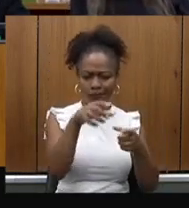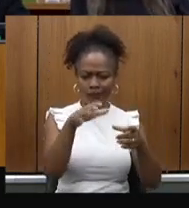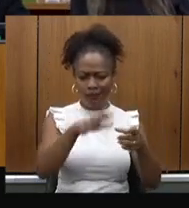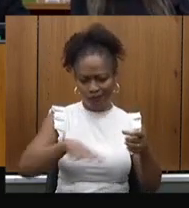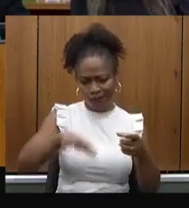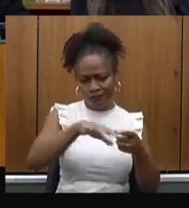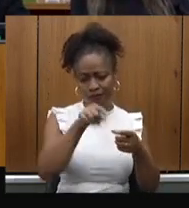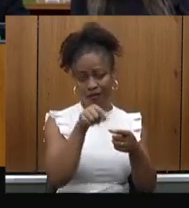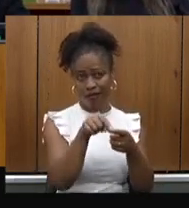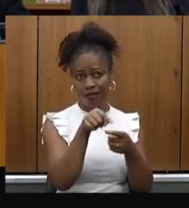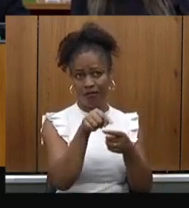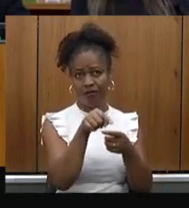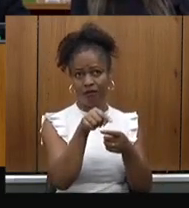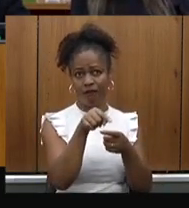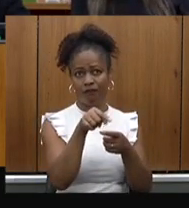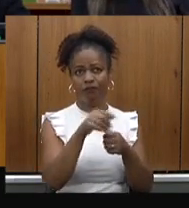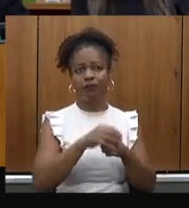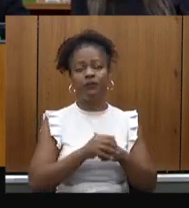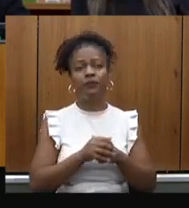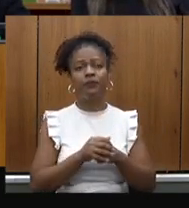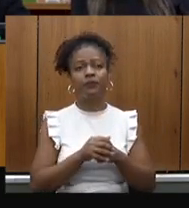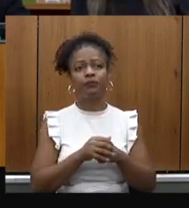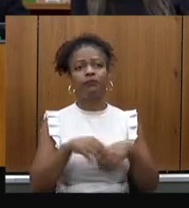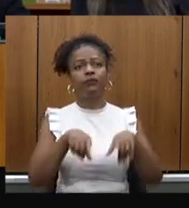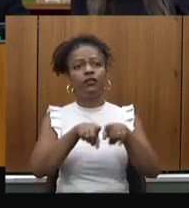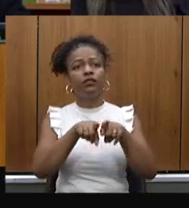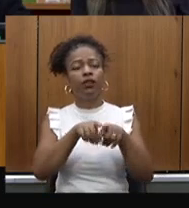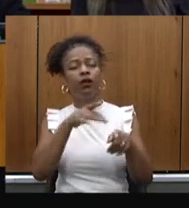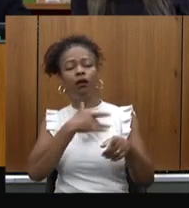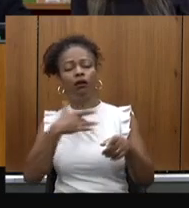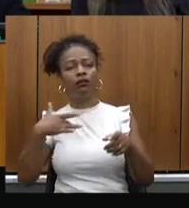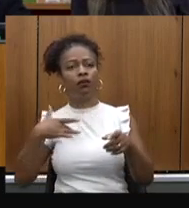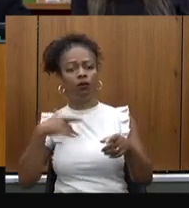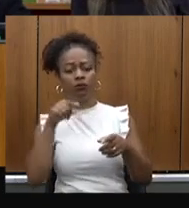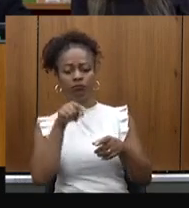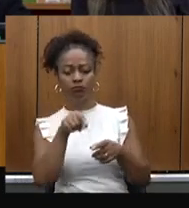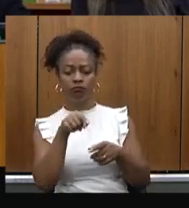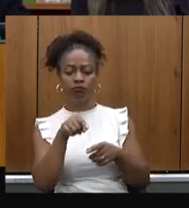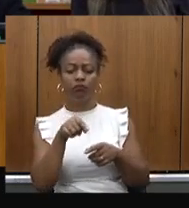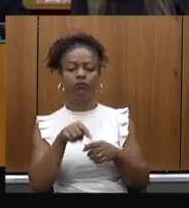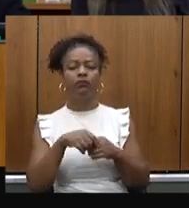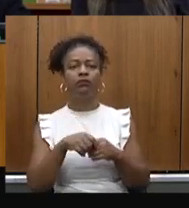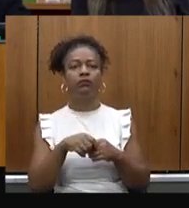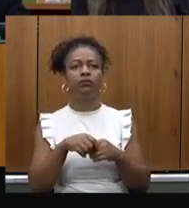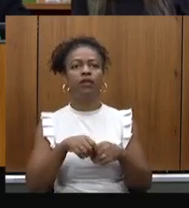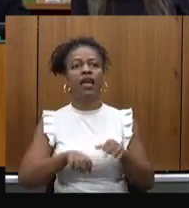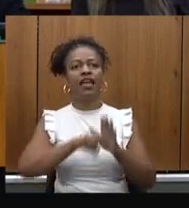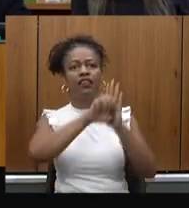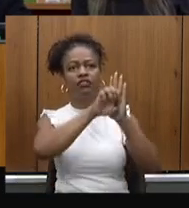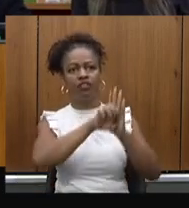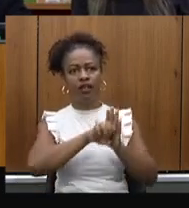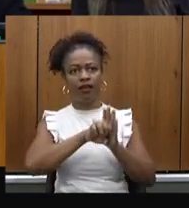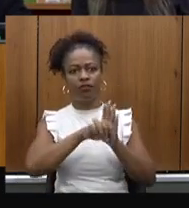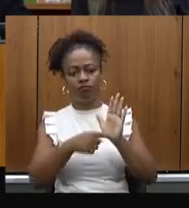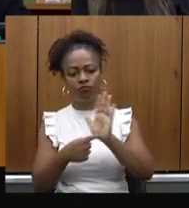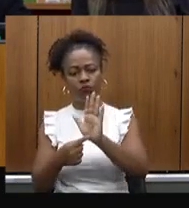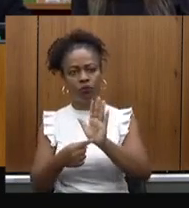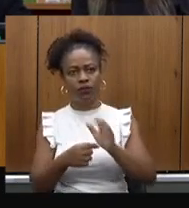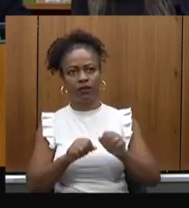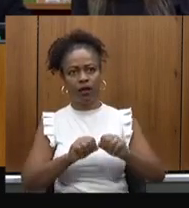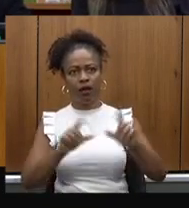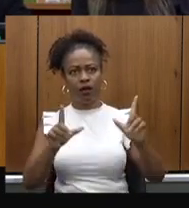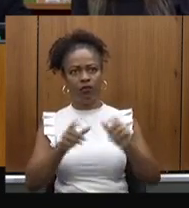diante do protagonismo da Secretaria Estadual de Saúde. Os editais de obras publicados, com exceção